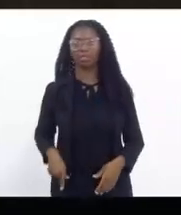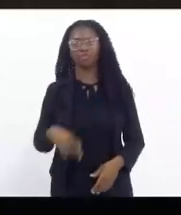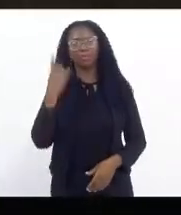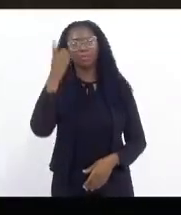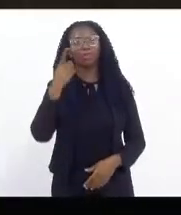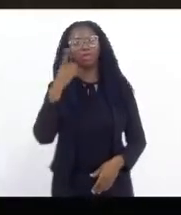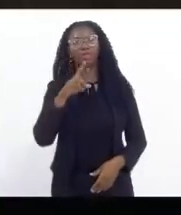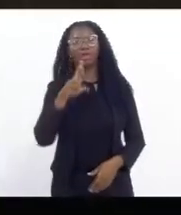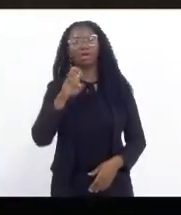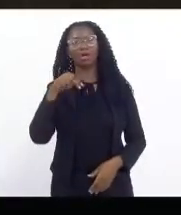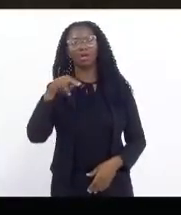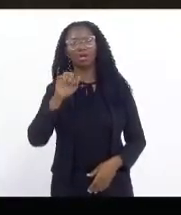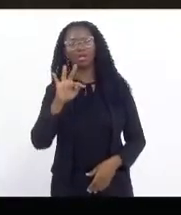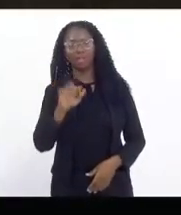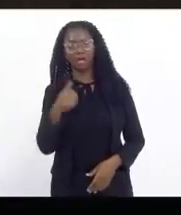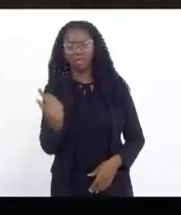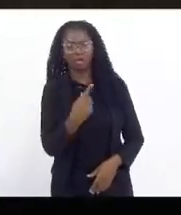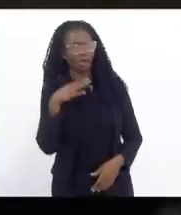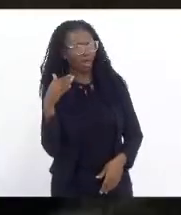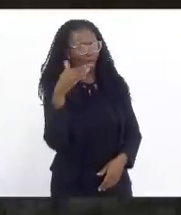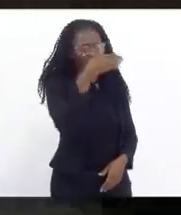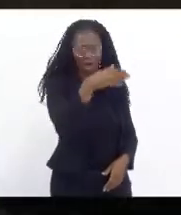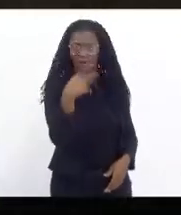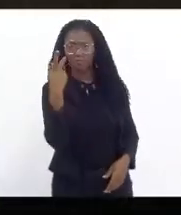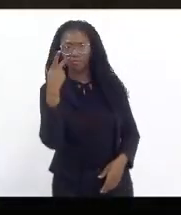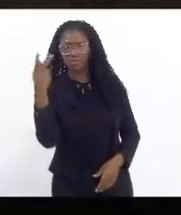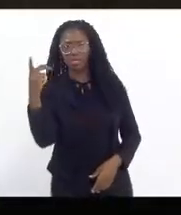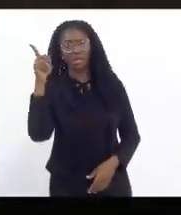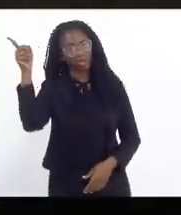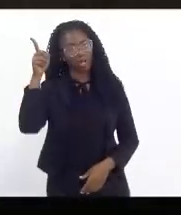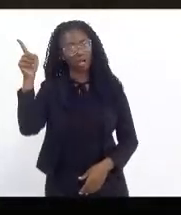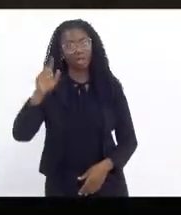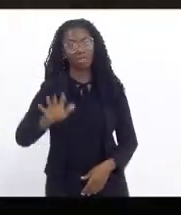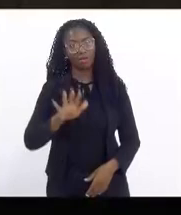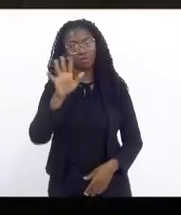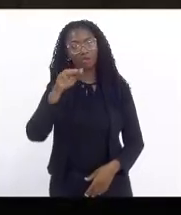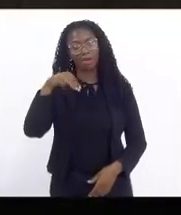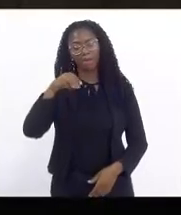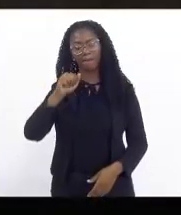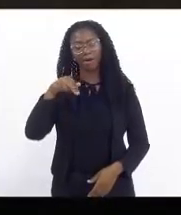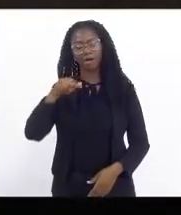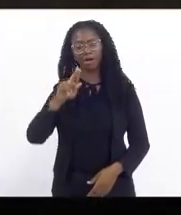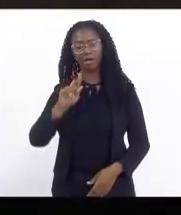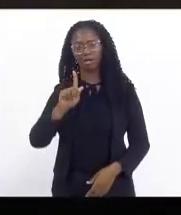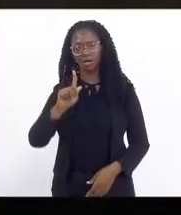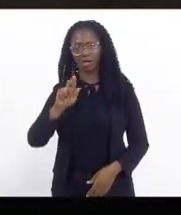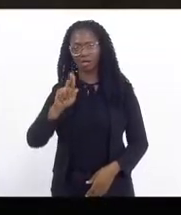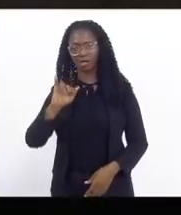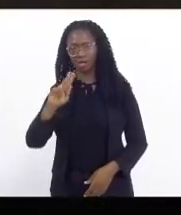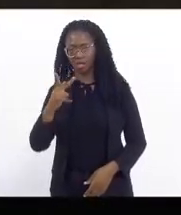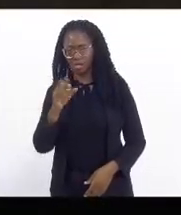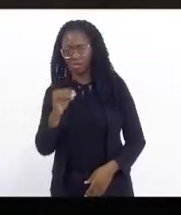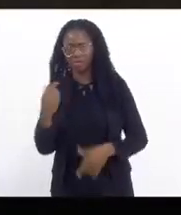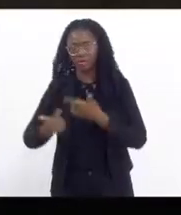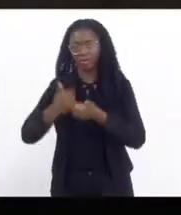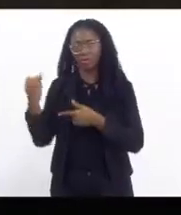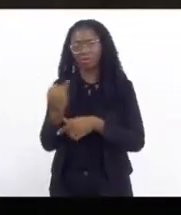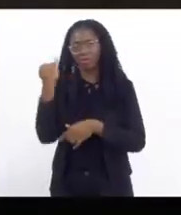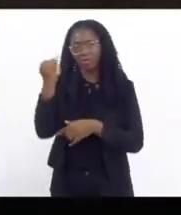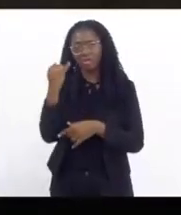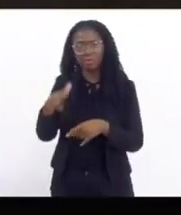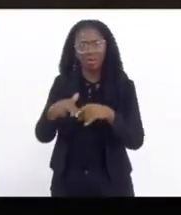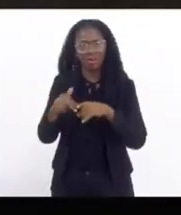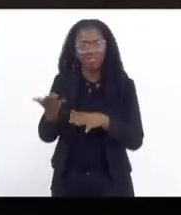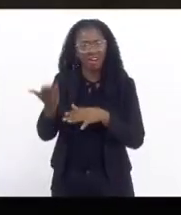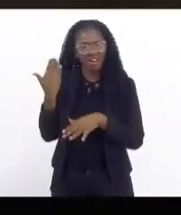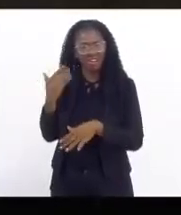Nós estivemos lá visitando a Horta de Manguinhos, um trabalho muito importante, um lugar que estava completamente abandonado à